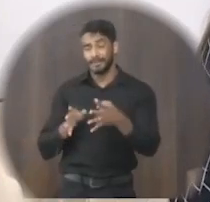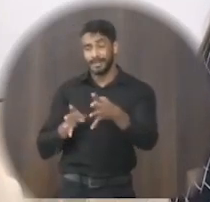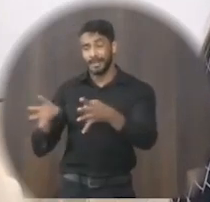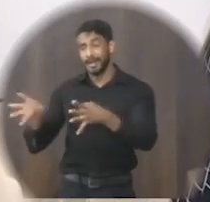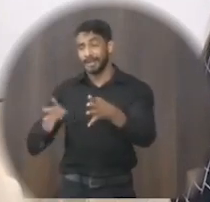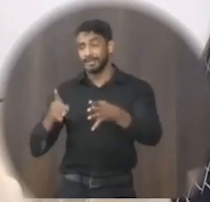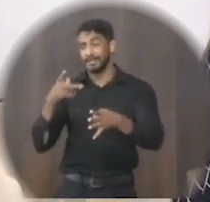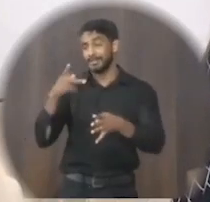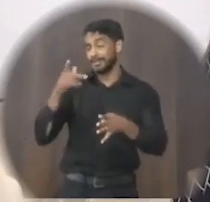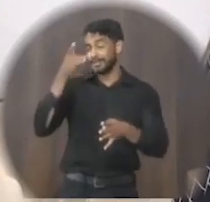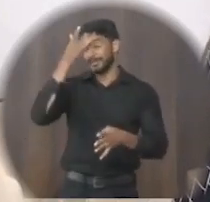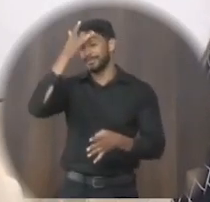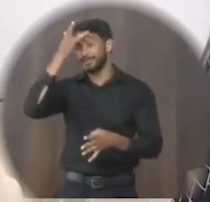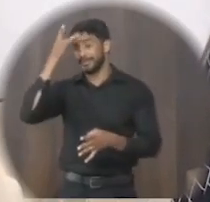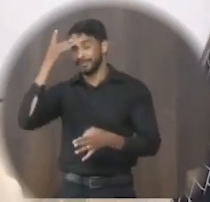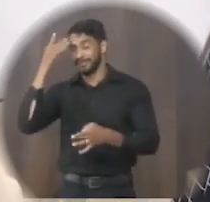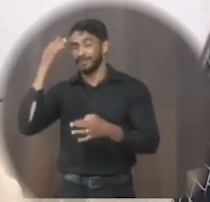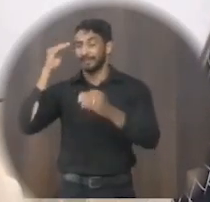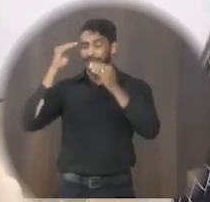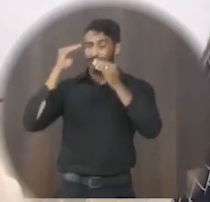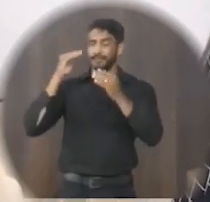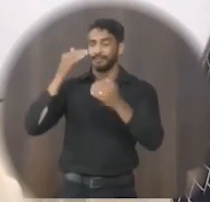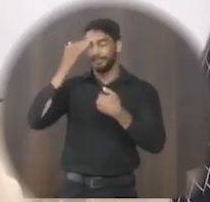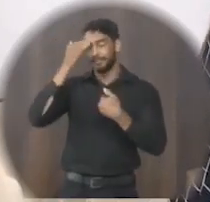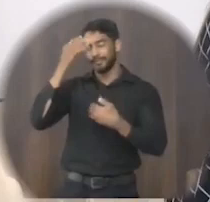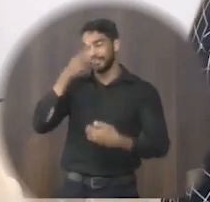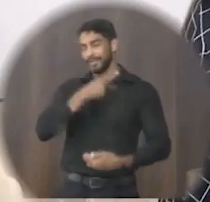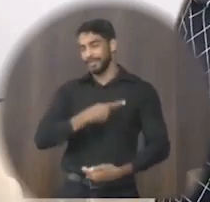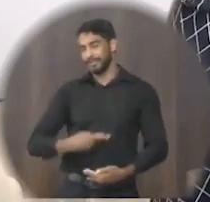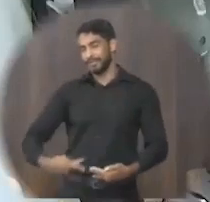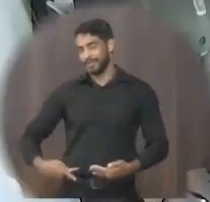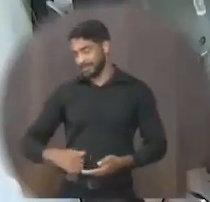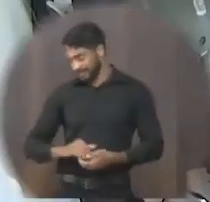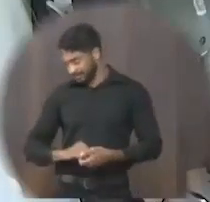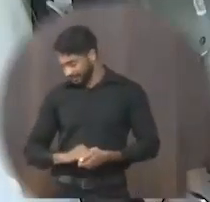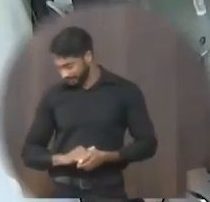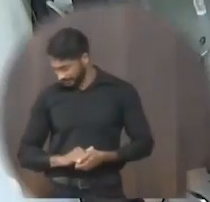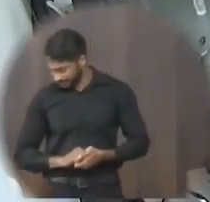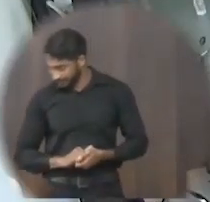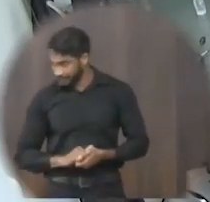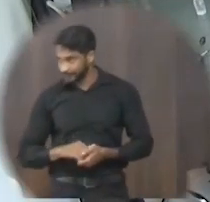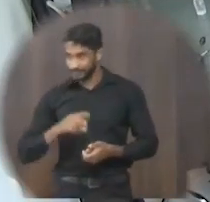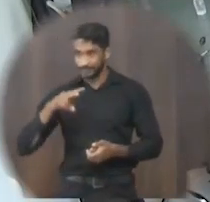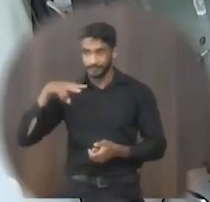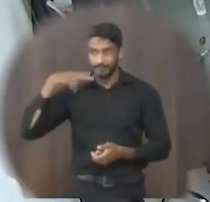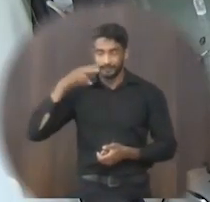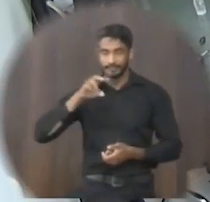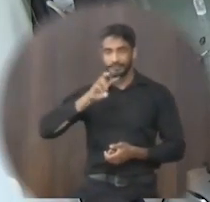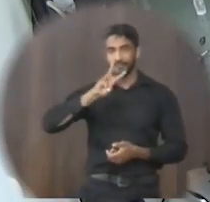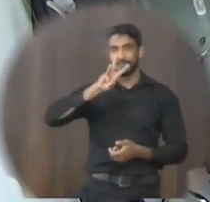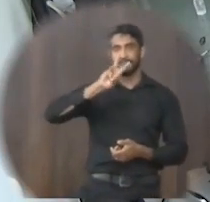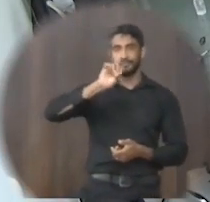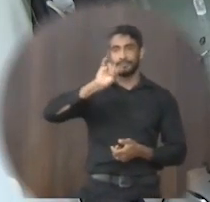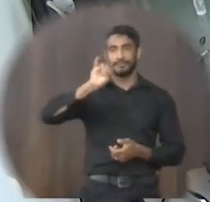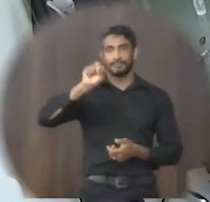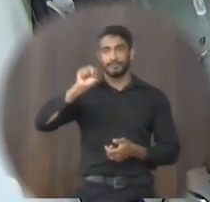condição essa dignidade para aquela comunidade ali muito obrigada senhor presidente presidente vereador Iris tens a palavra